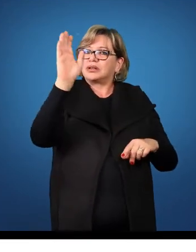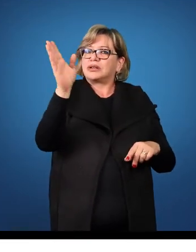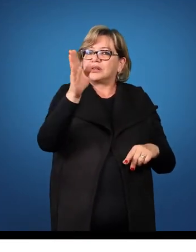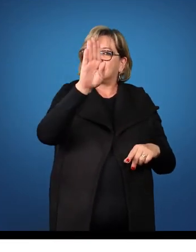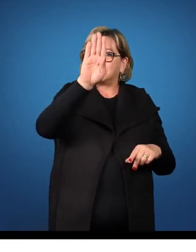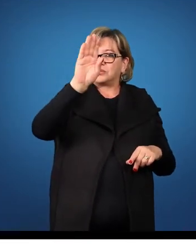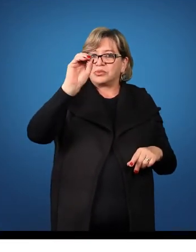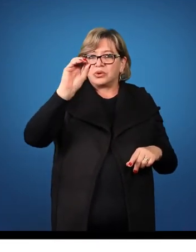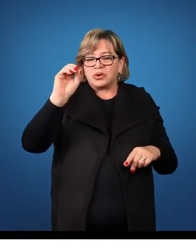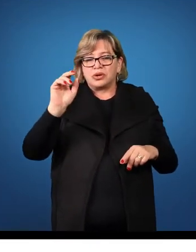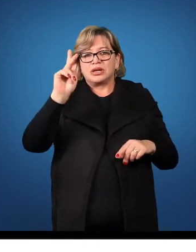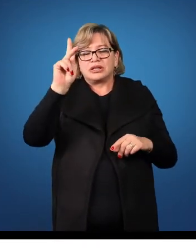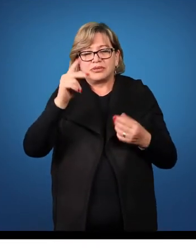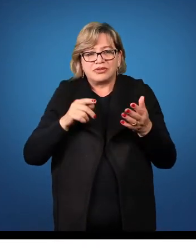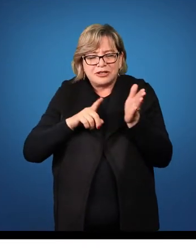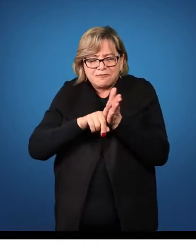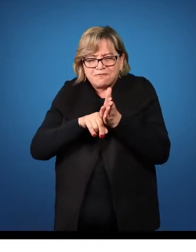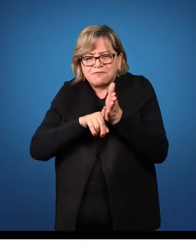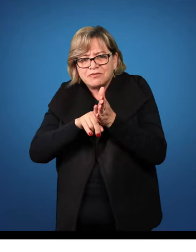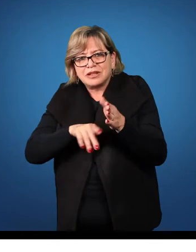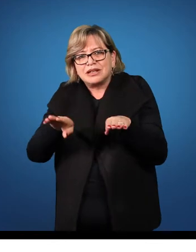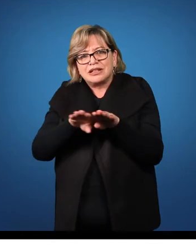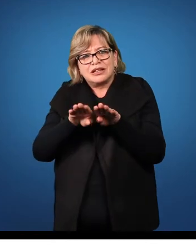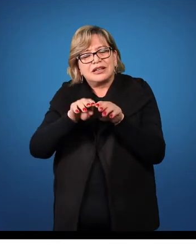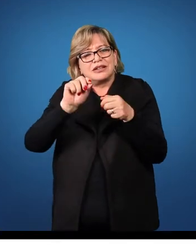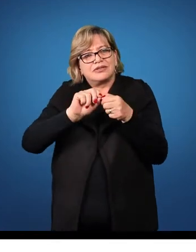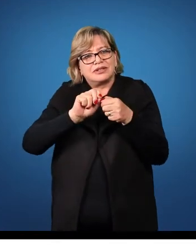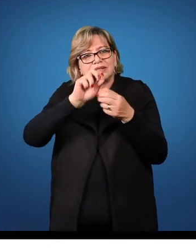vasculhar e fazerem exercícios, etc.